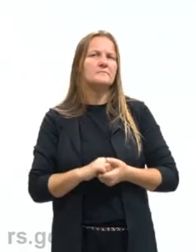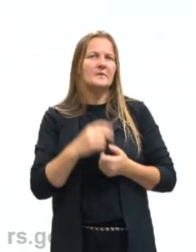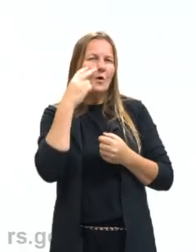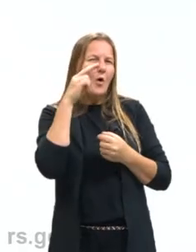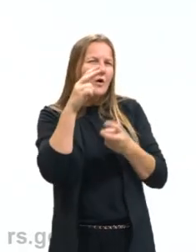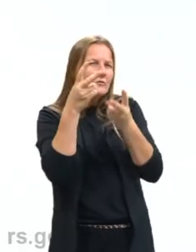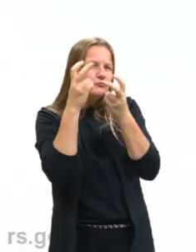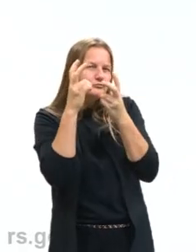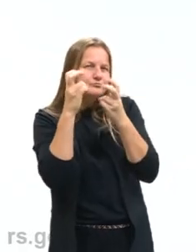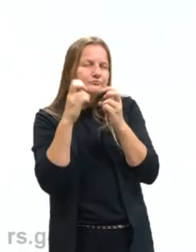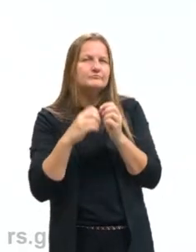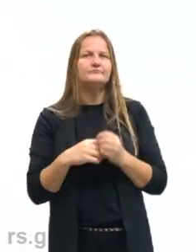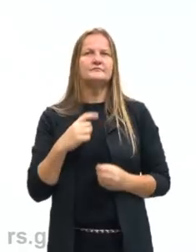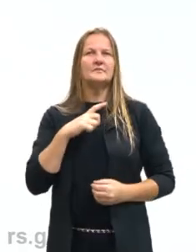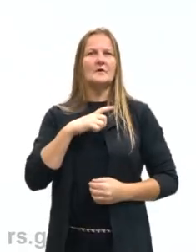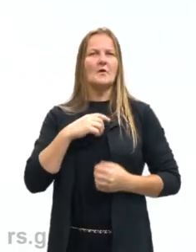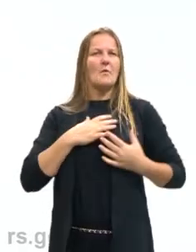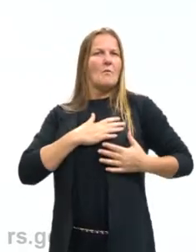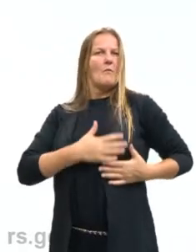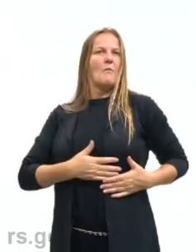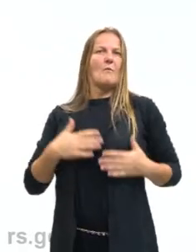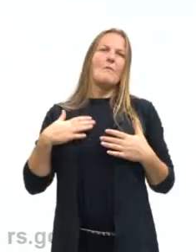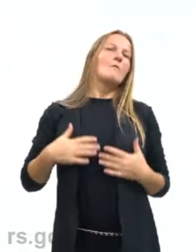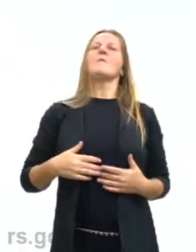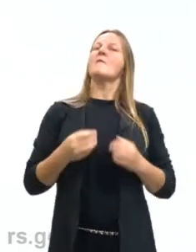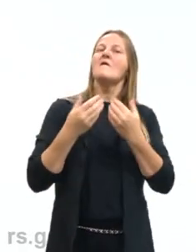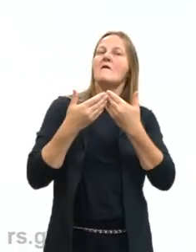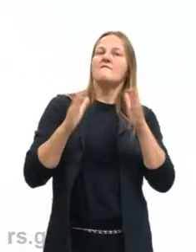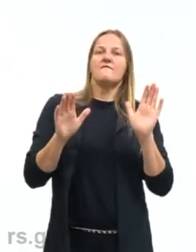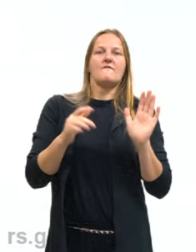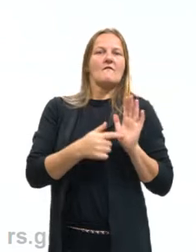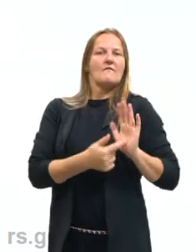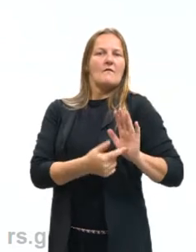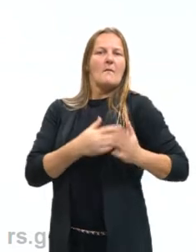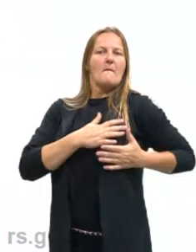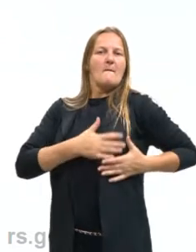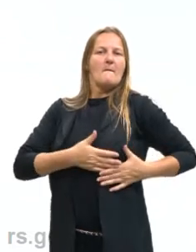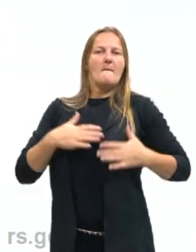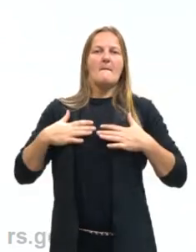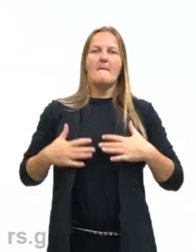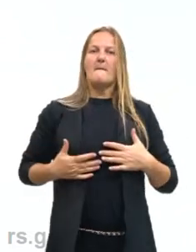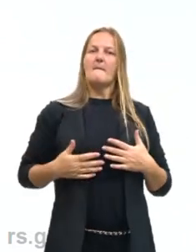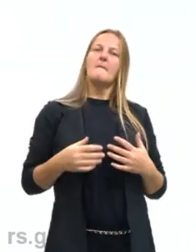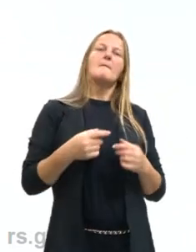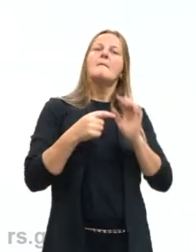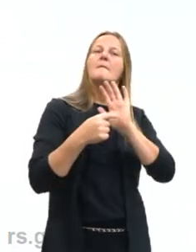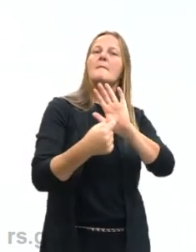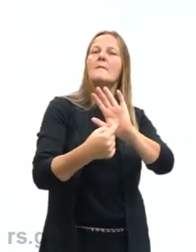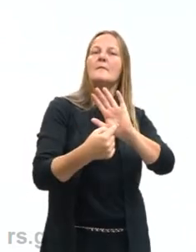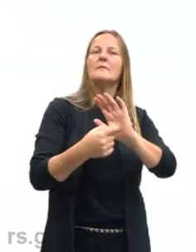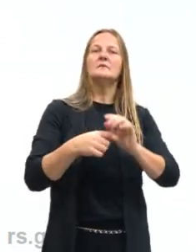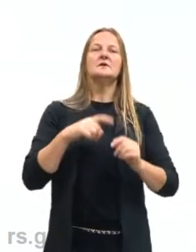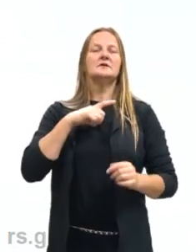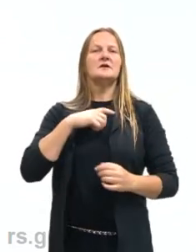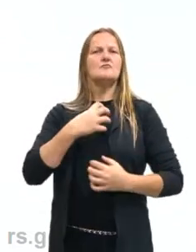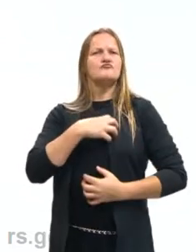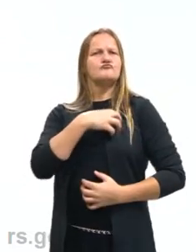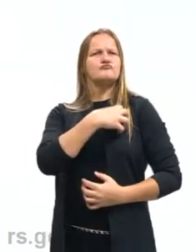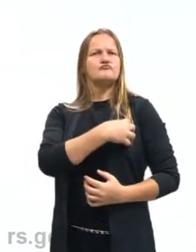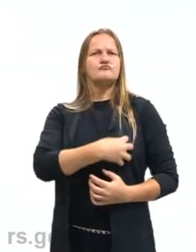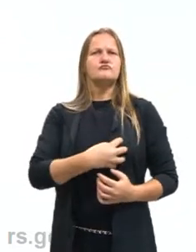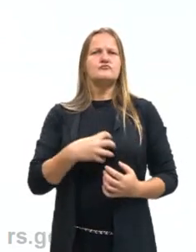ela está com o peito de fora, ela está mostrando os seios. Nos seus seios aparecem ali manchas,